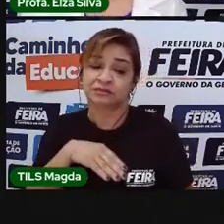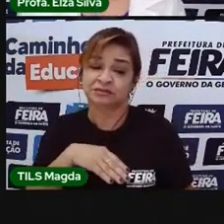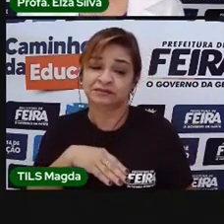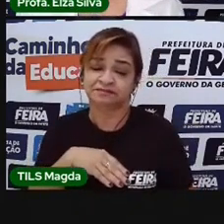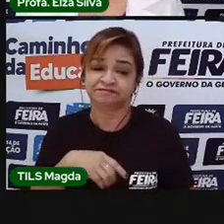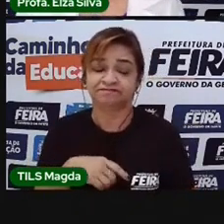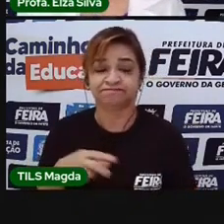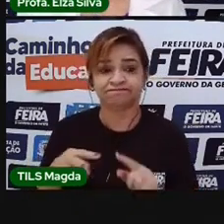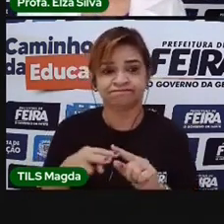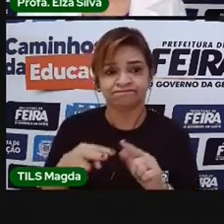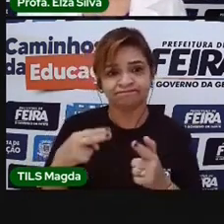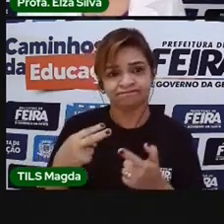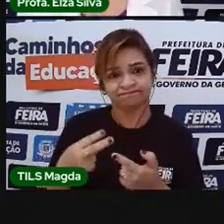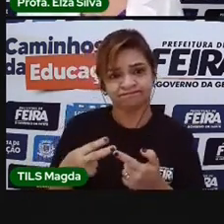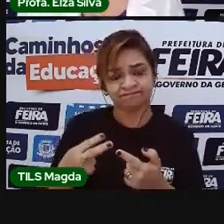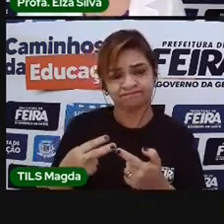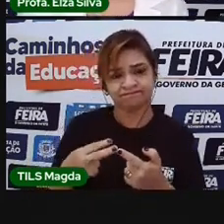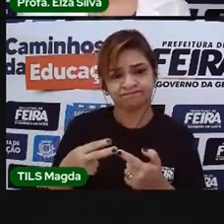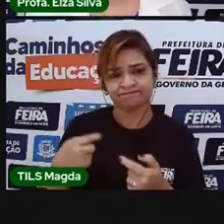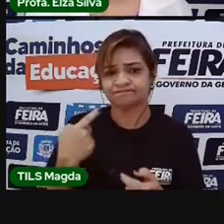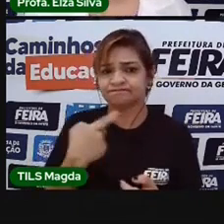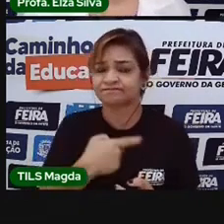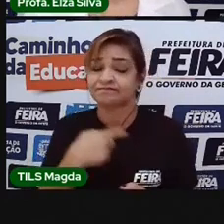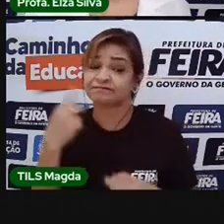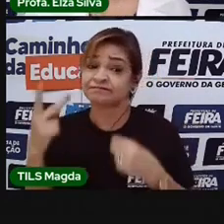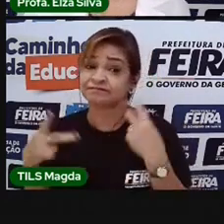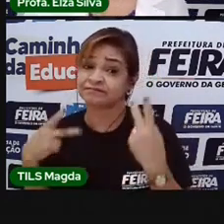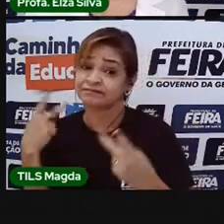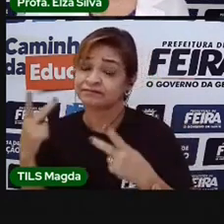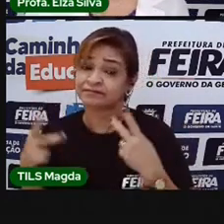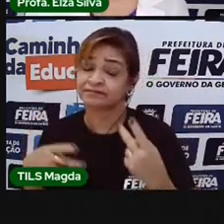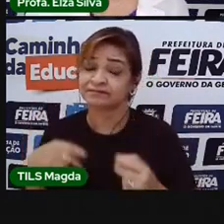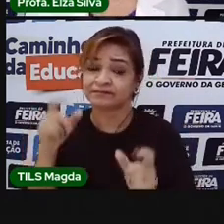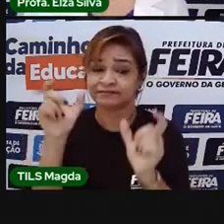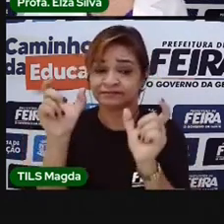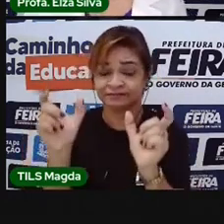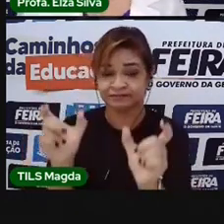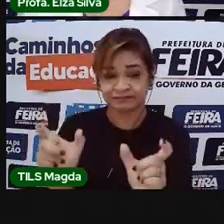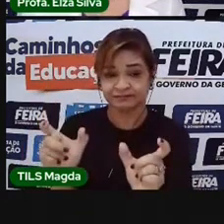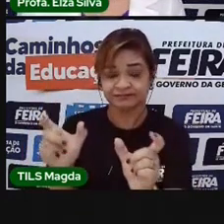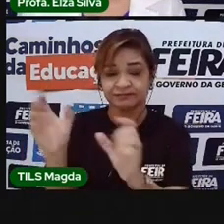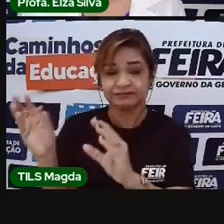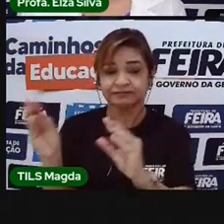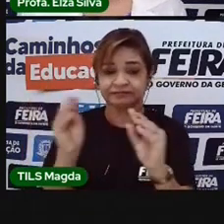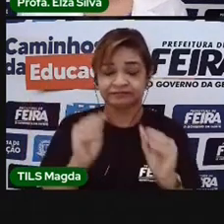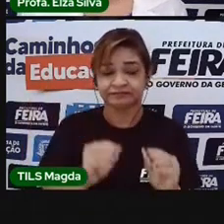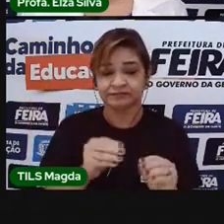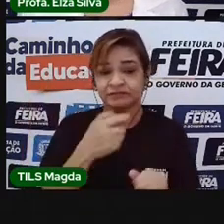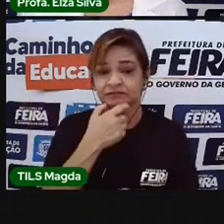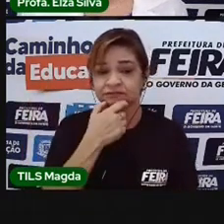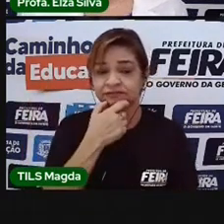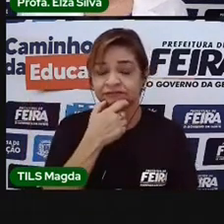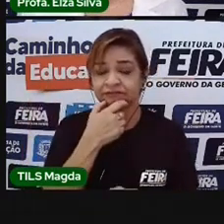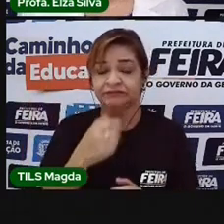maneiras de nós utilizarmos as palavras que vêm da língua inglesa.